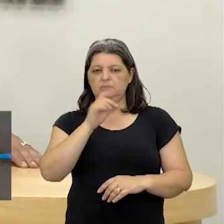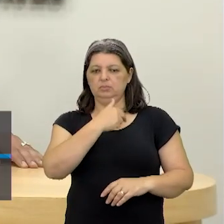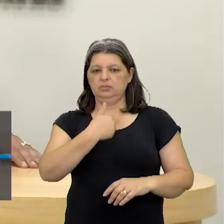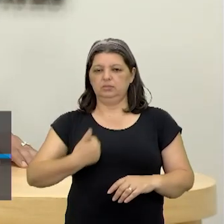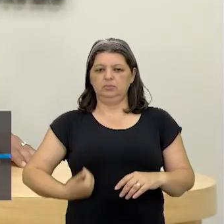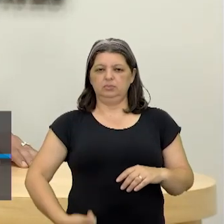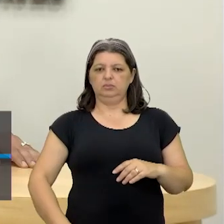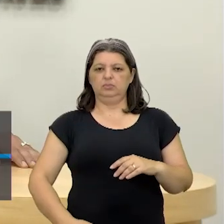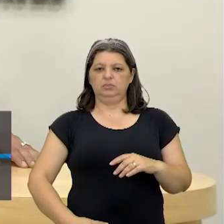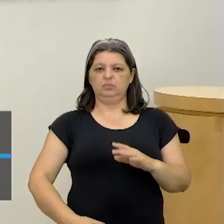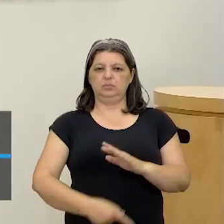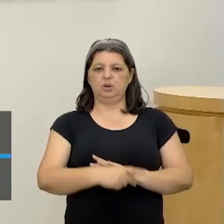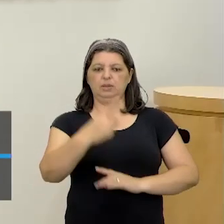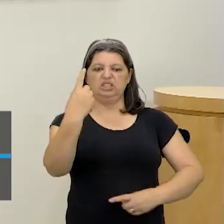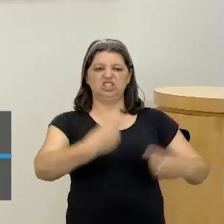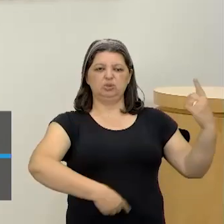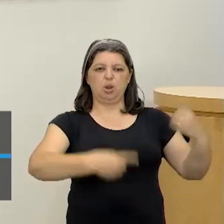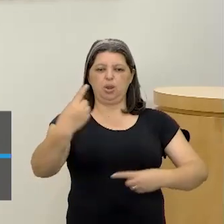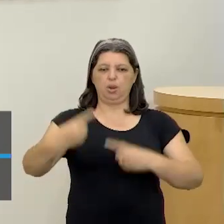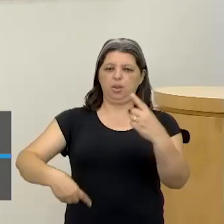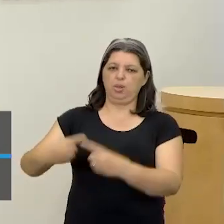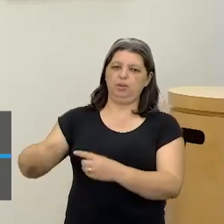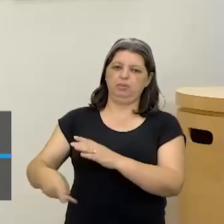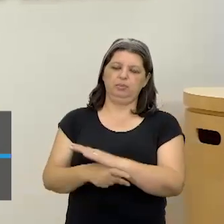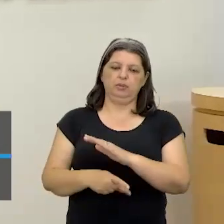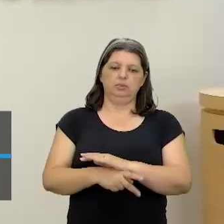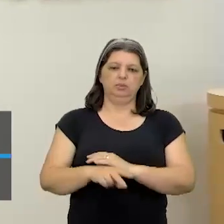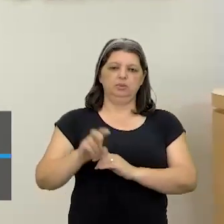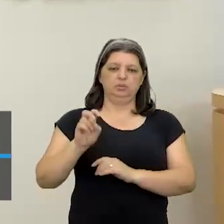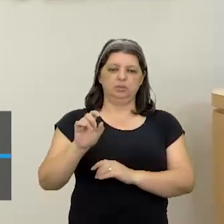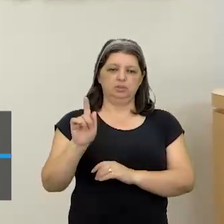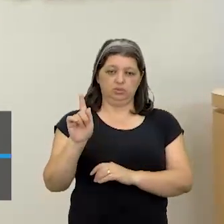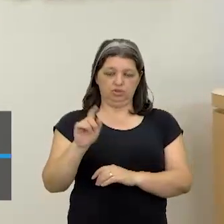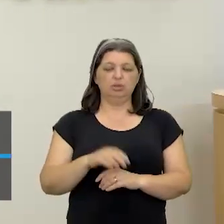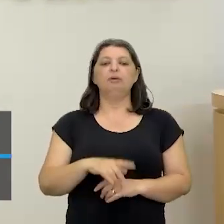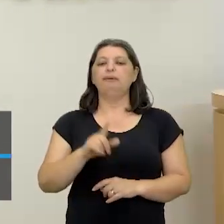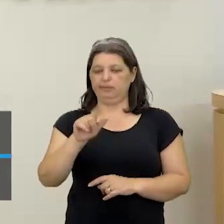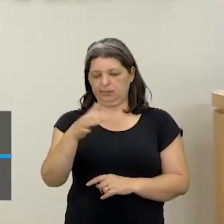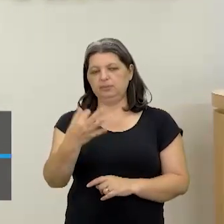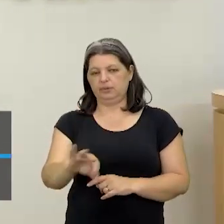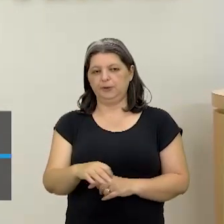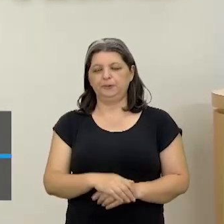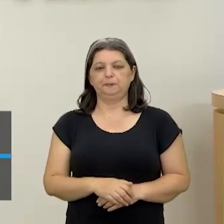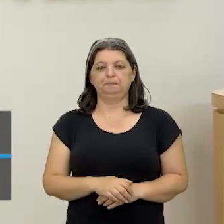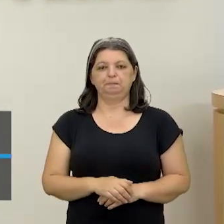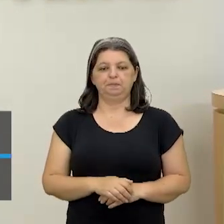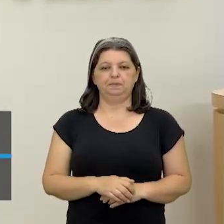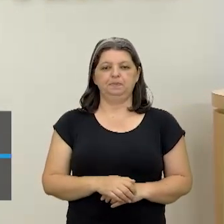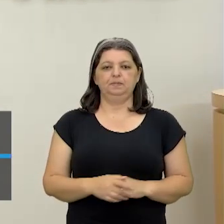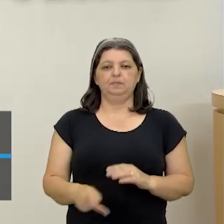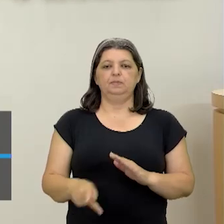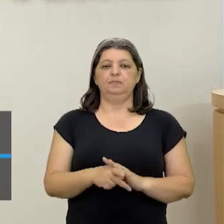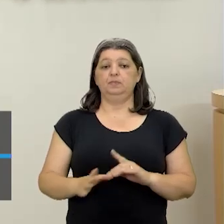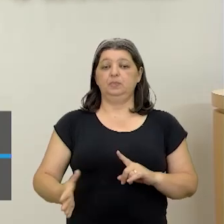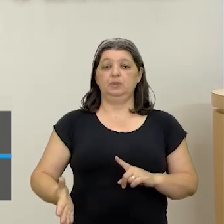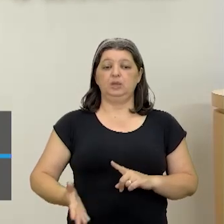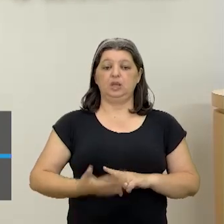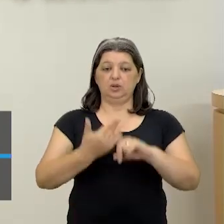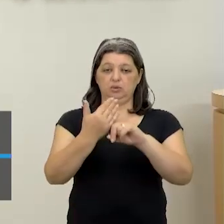expansão do 5G. É, isso mesmo. Muito bem lembrado. Parabéns pro professor Benedito. É isso mesmo. Porque a tecnologia do 5G,